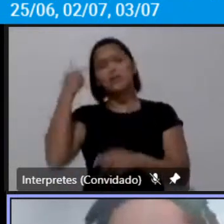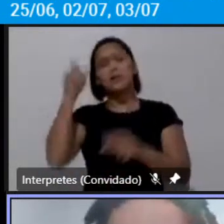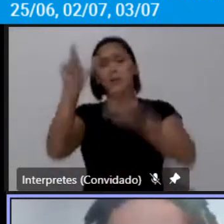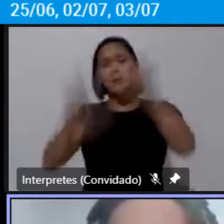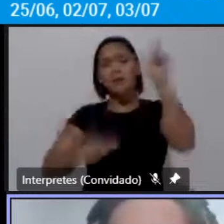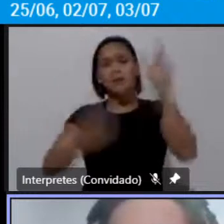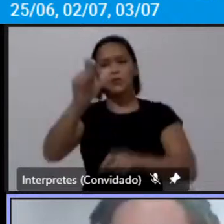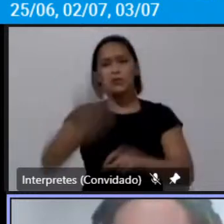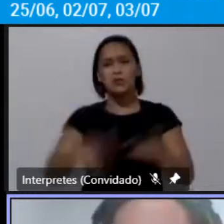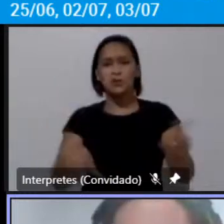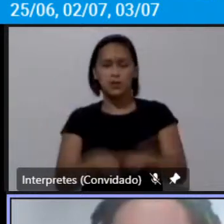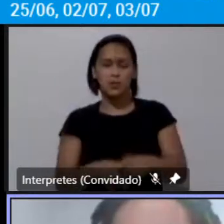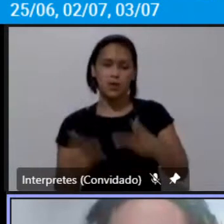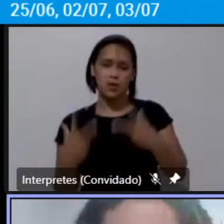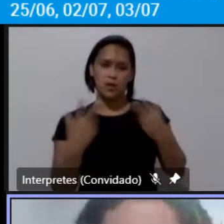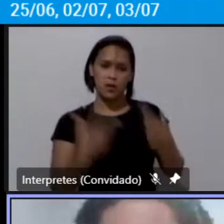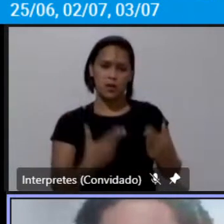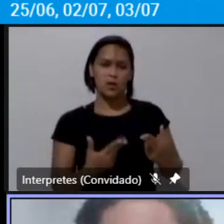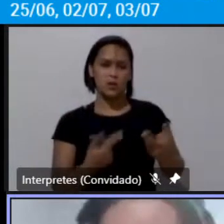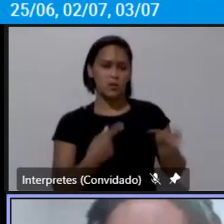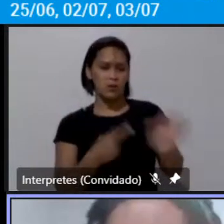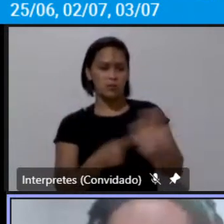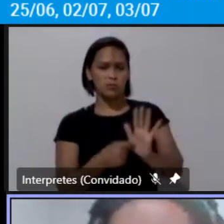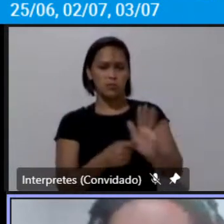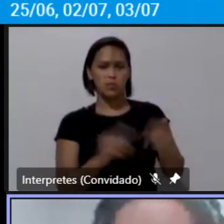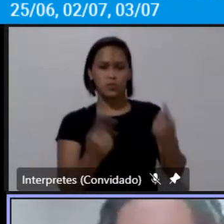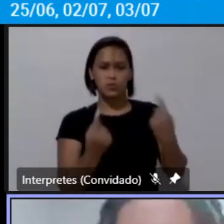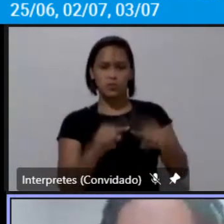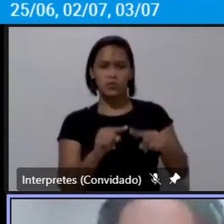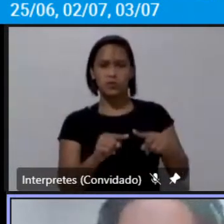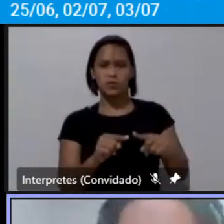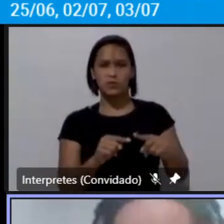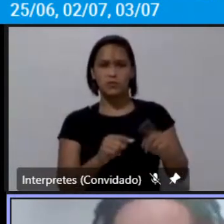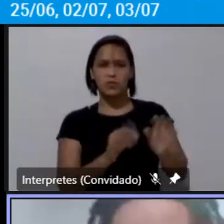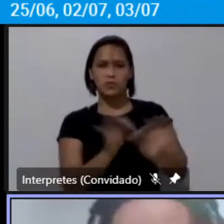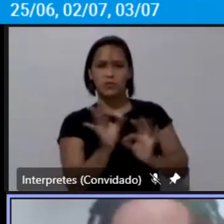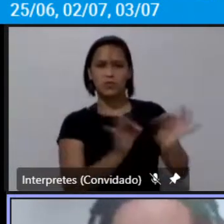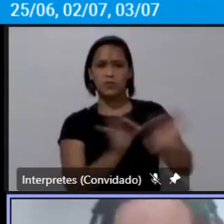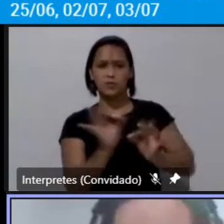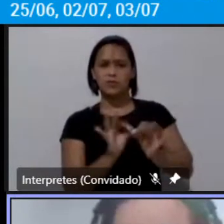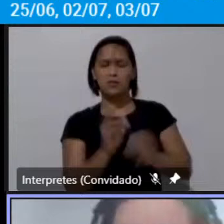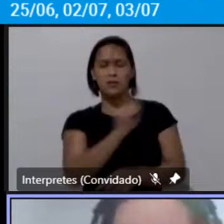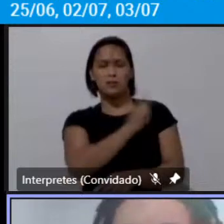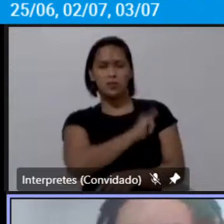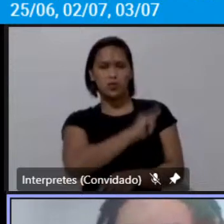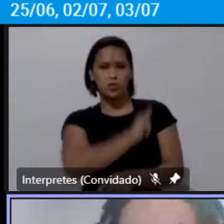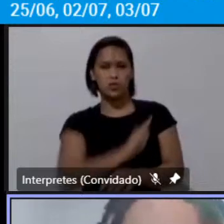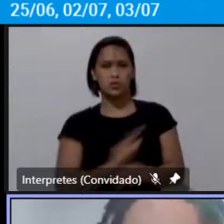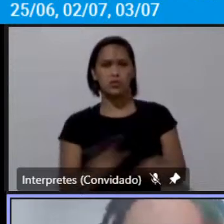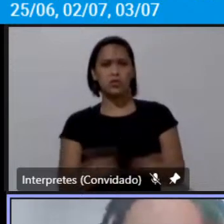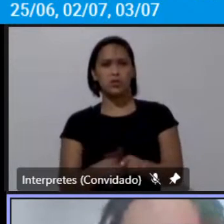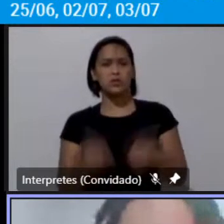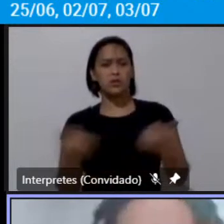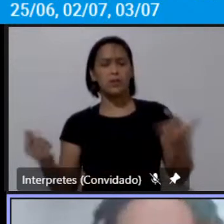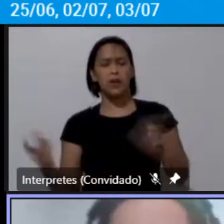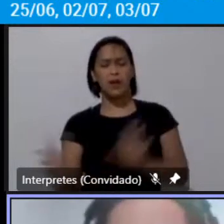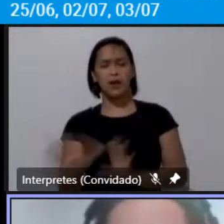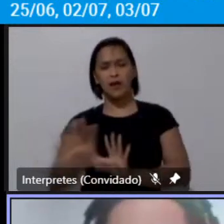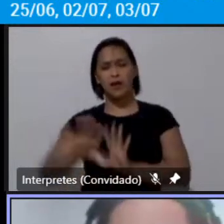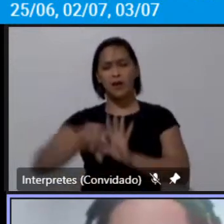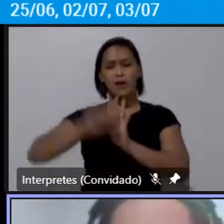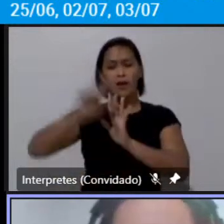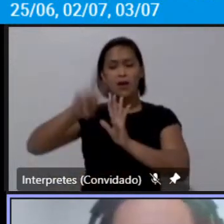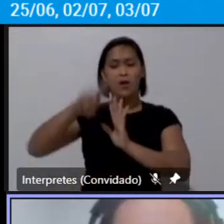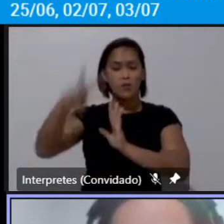mesmo tempo que trazem o desafio para os planejadores para os gestores atrai o